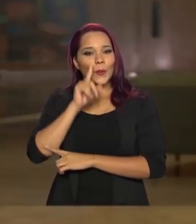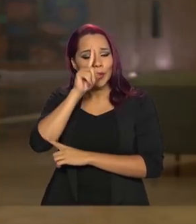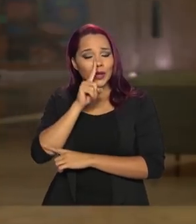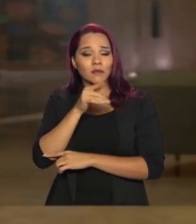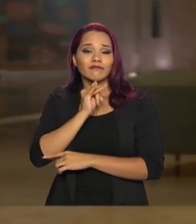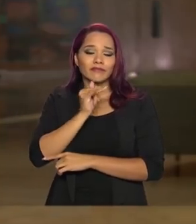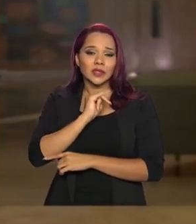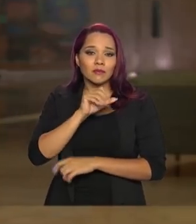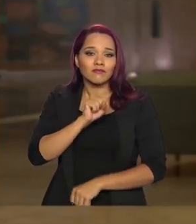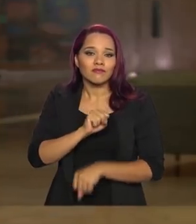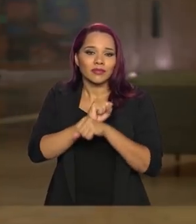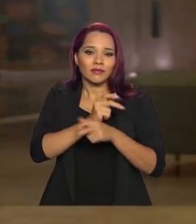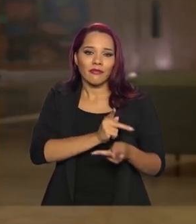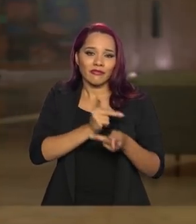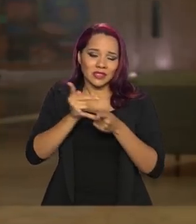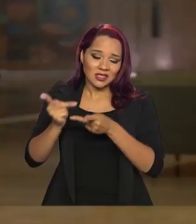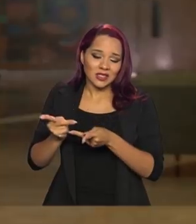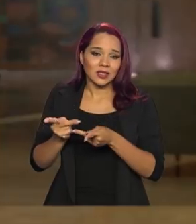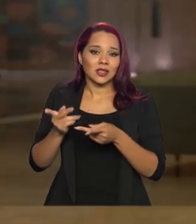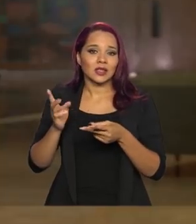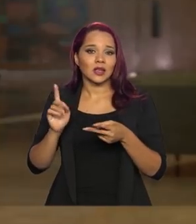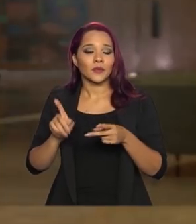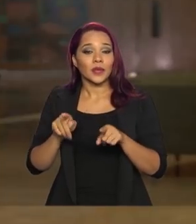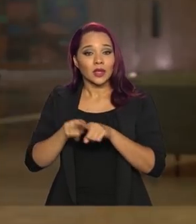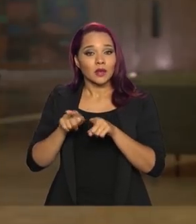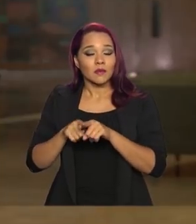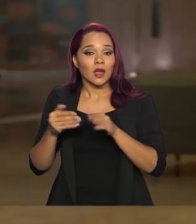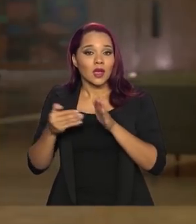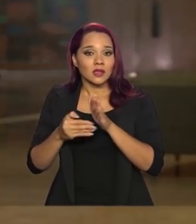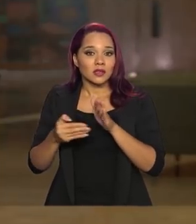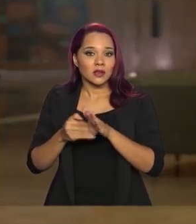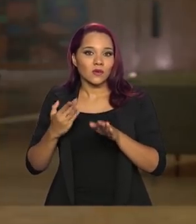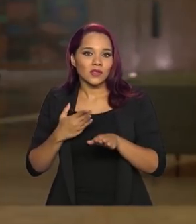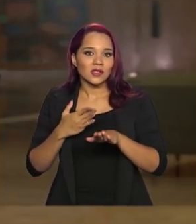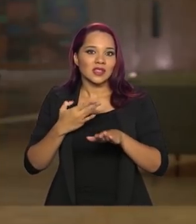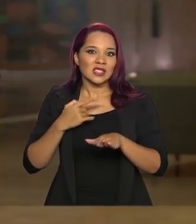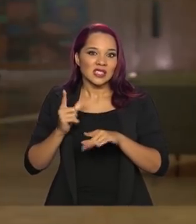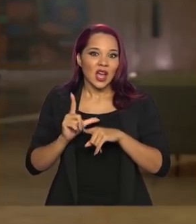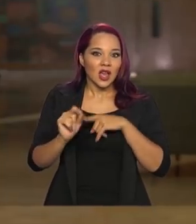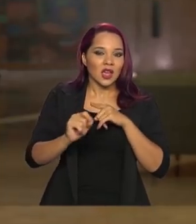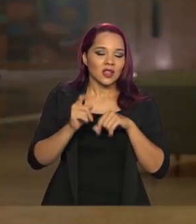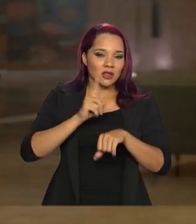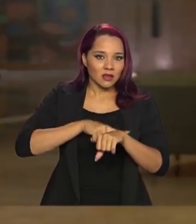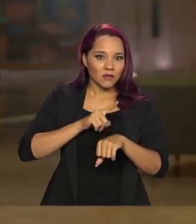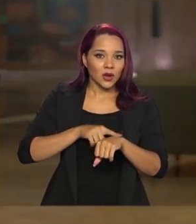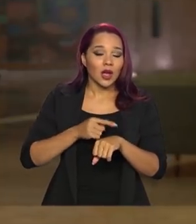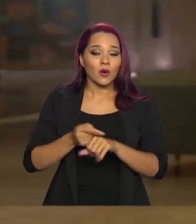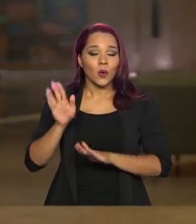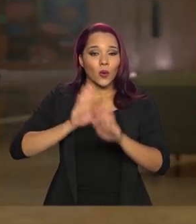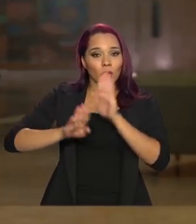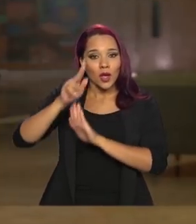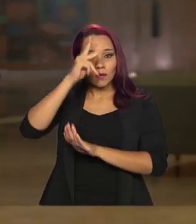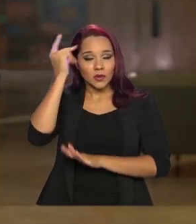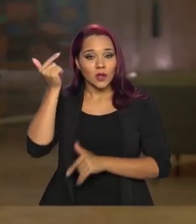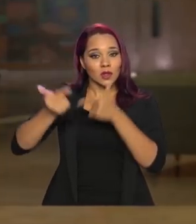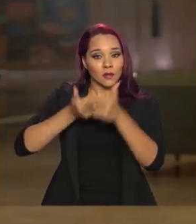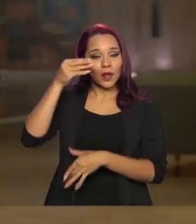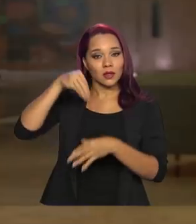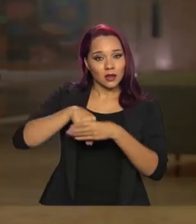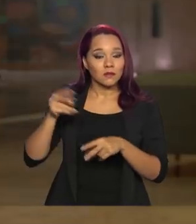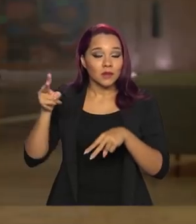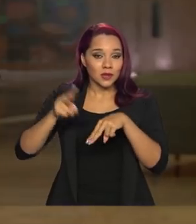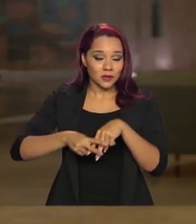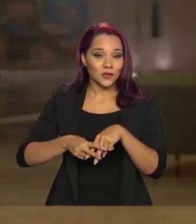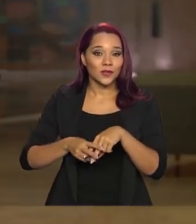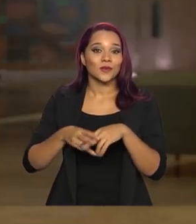a suspensão das visitas, a restrição das saídas temporárias, cuidados com os agentes penitenciários. No